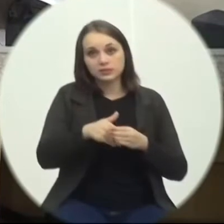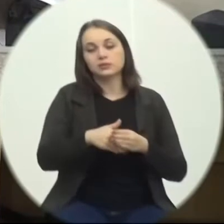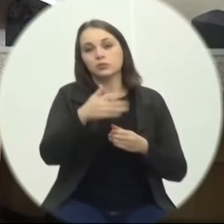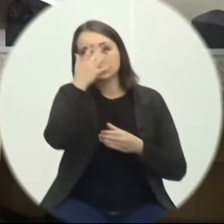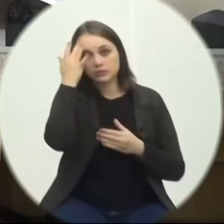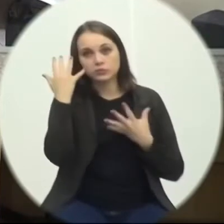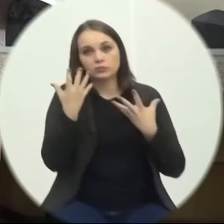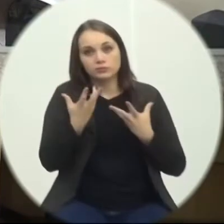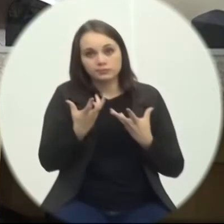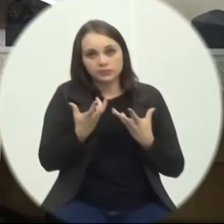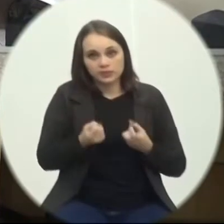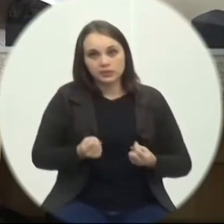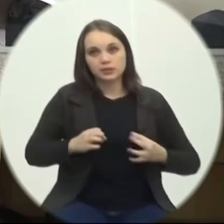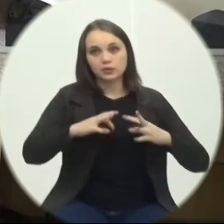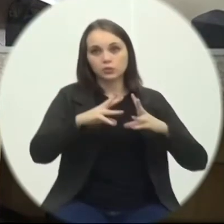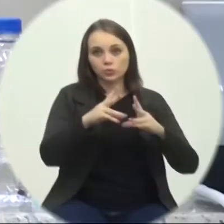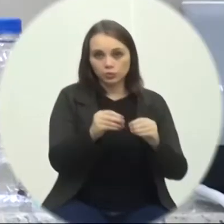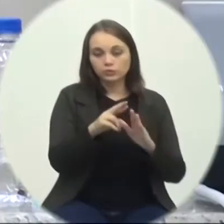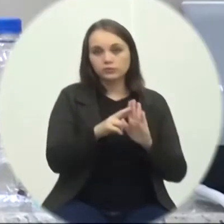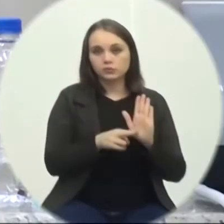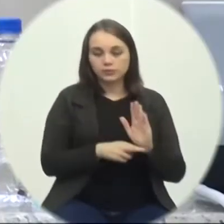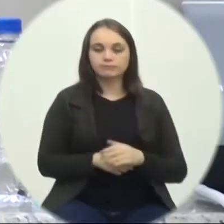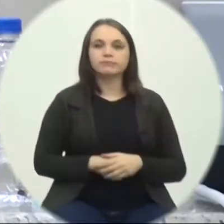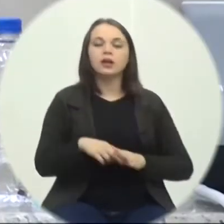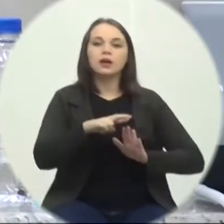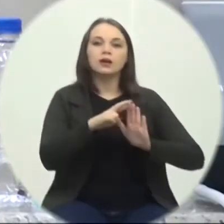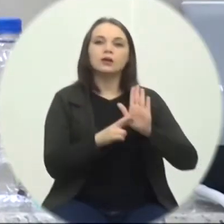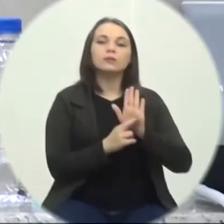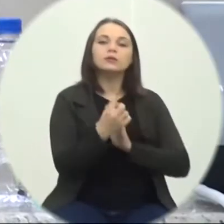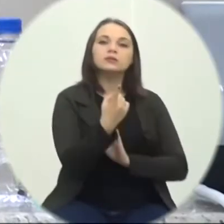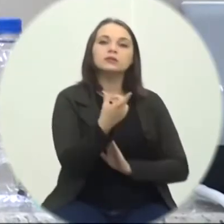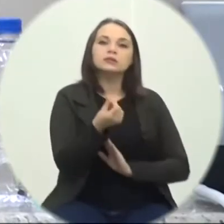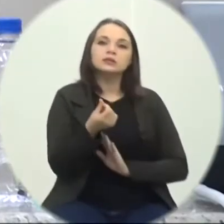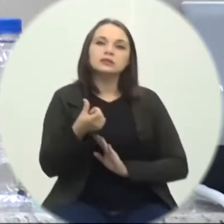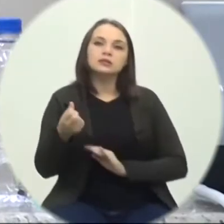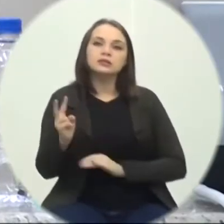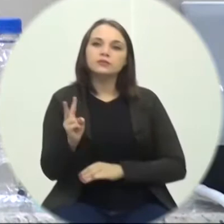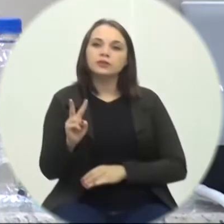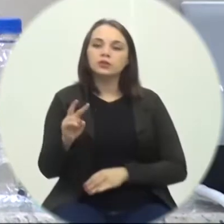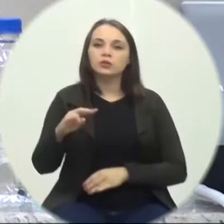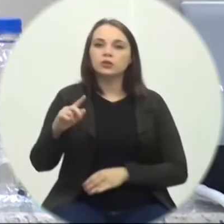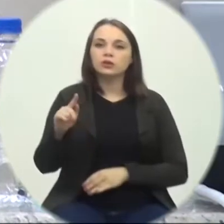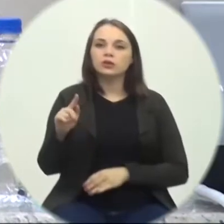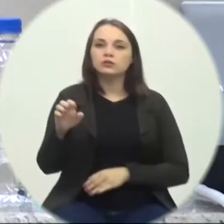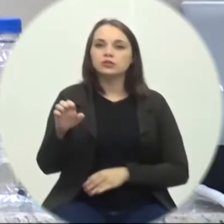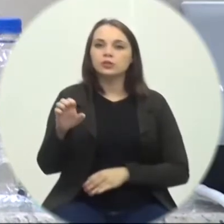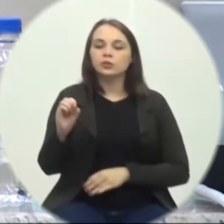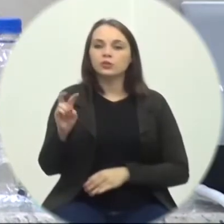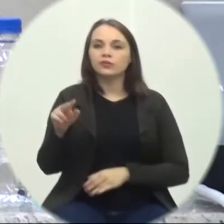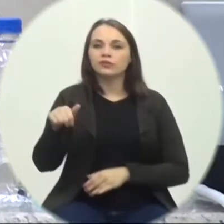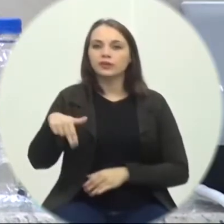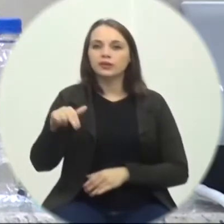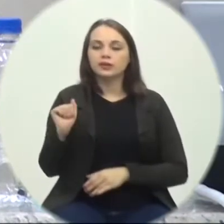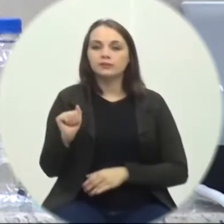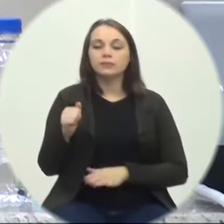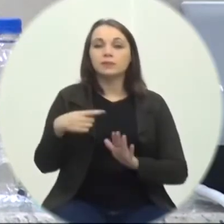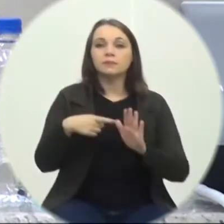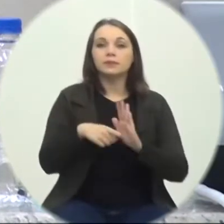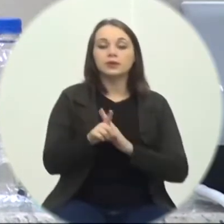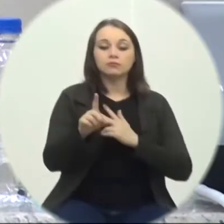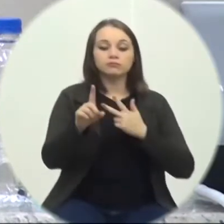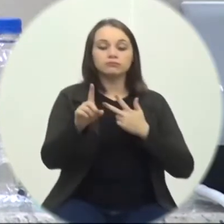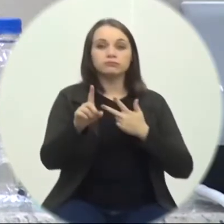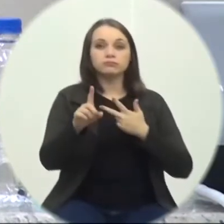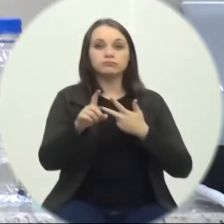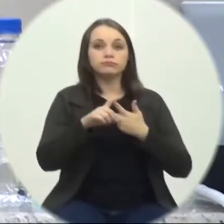Nonidade Requerimento 166 20 21 Autora Vereadora Giovana Vitor Mondardo Envio de expediente Ao chefe